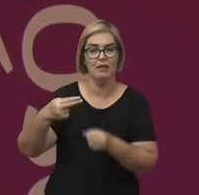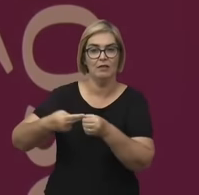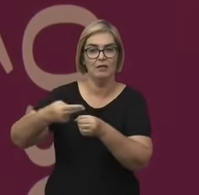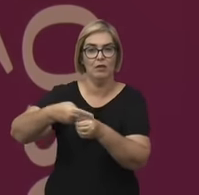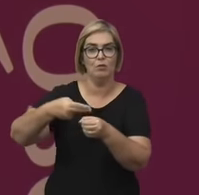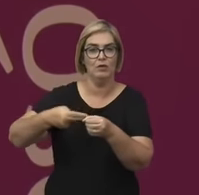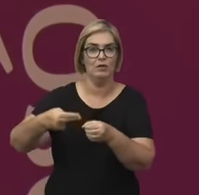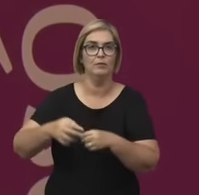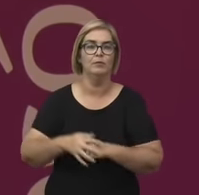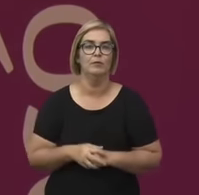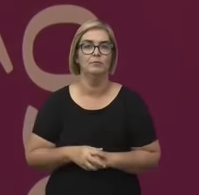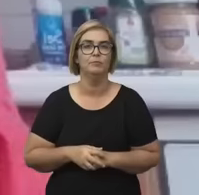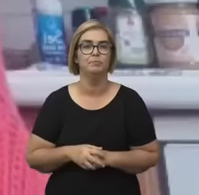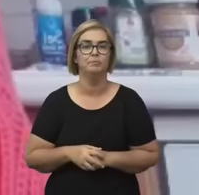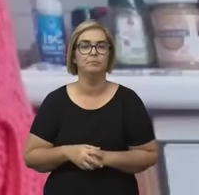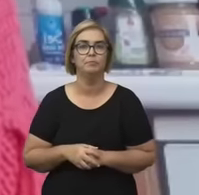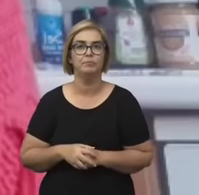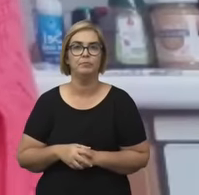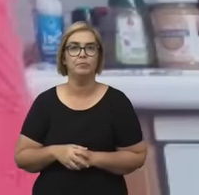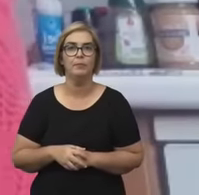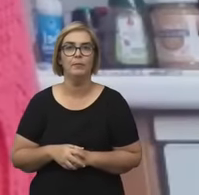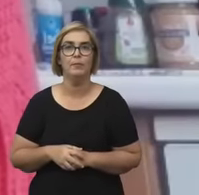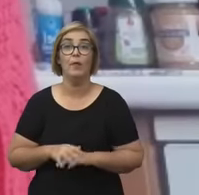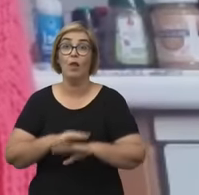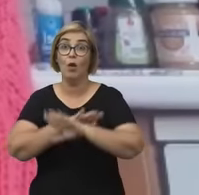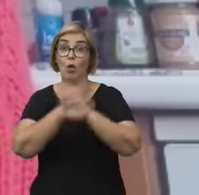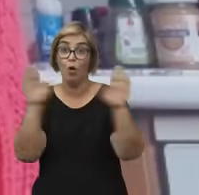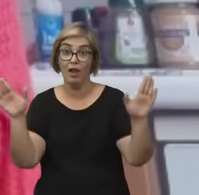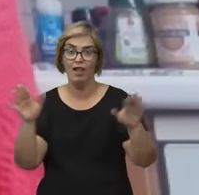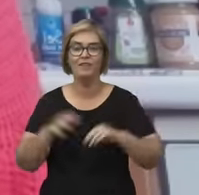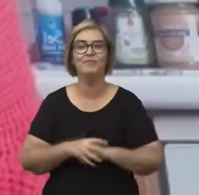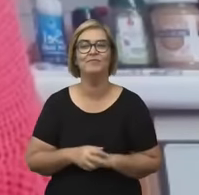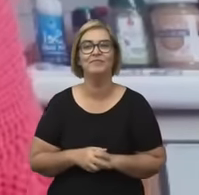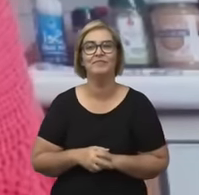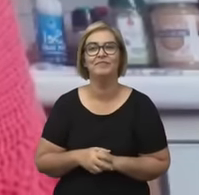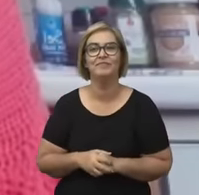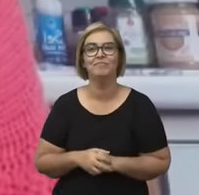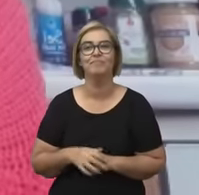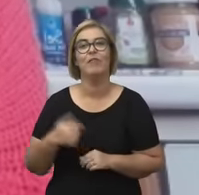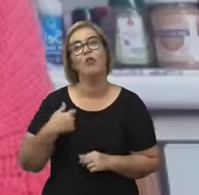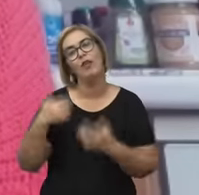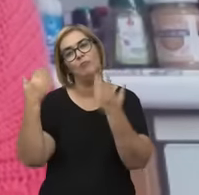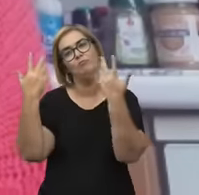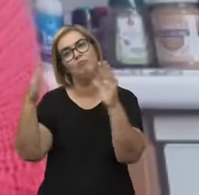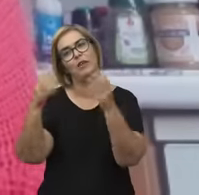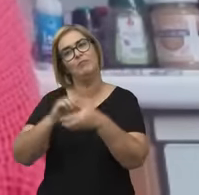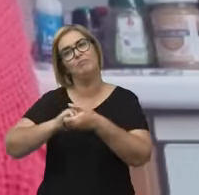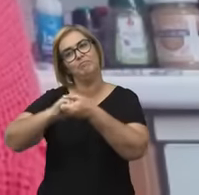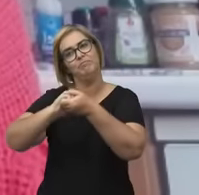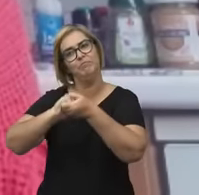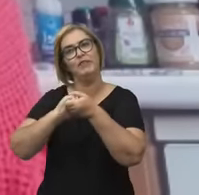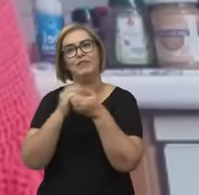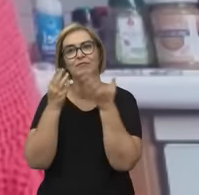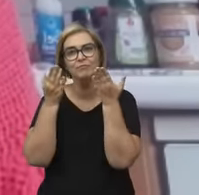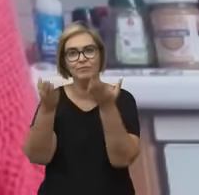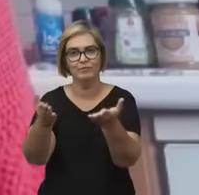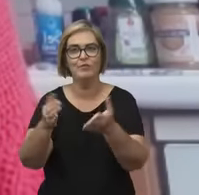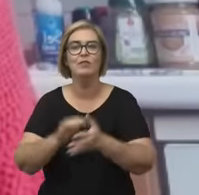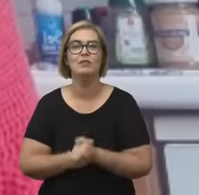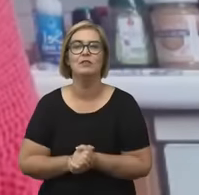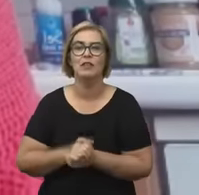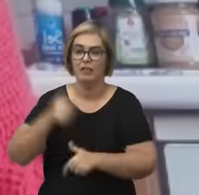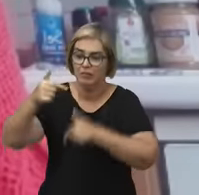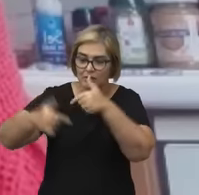café filosófico. Vamos à pergunta dela. Olá, Natasha. Eu quero te parabenizar antes de tudo pelo seu